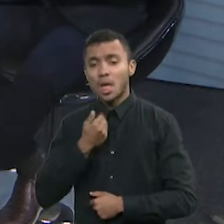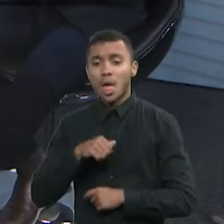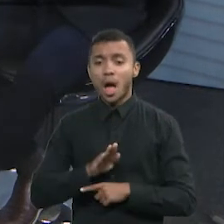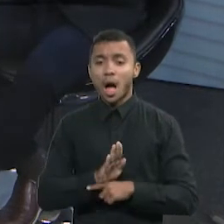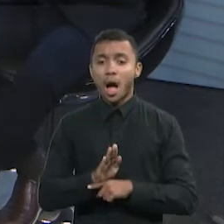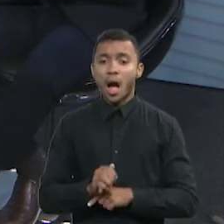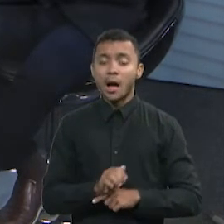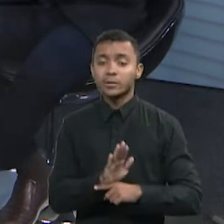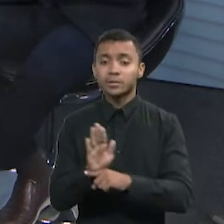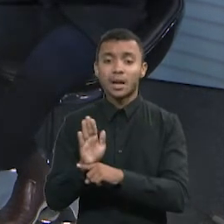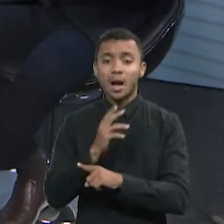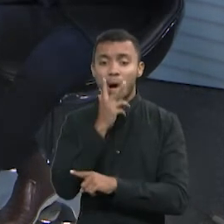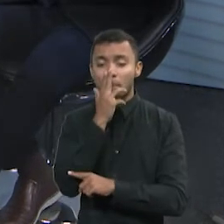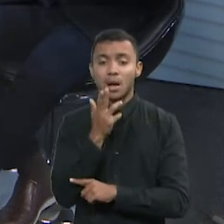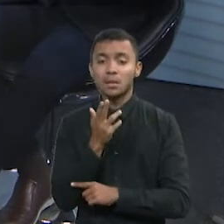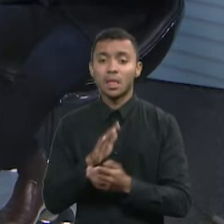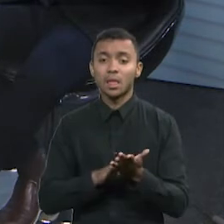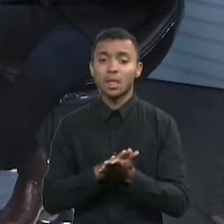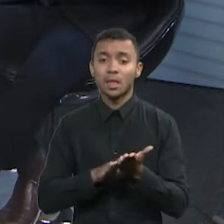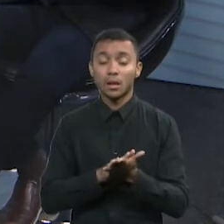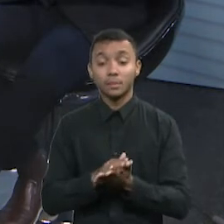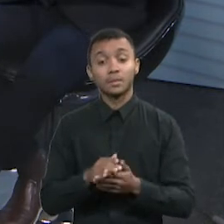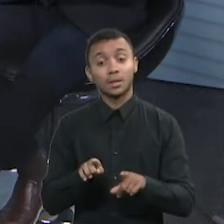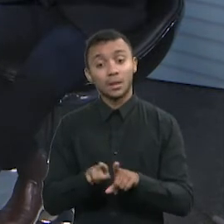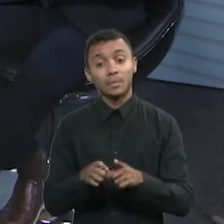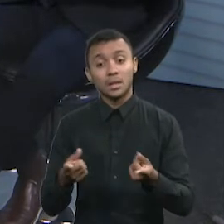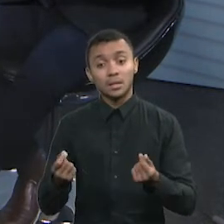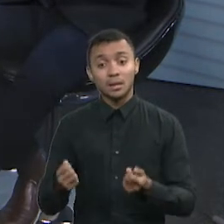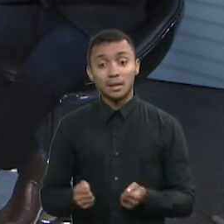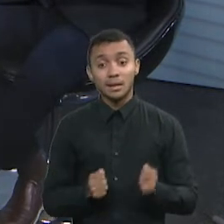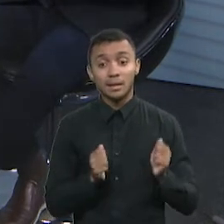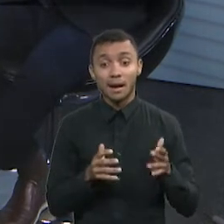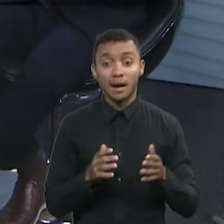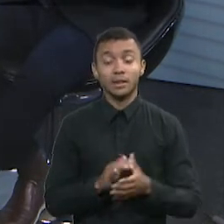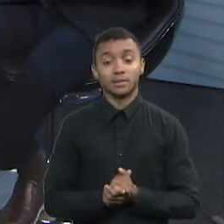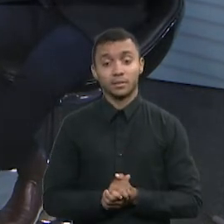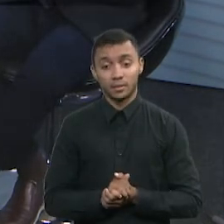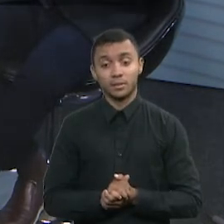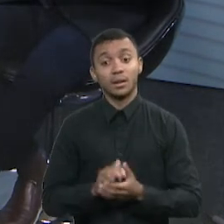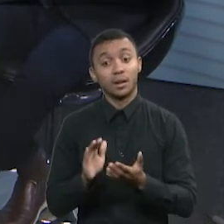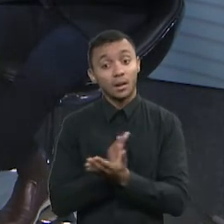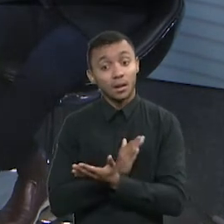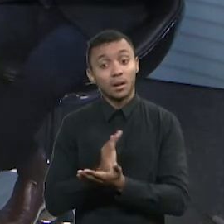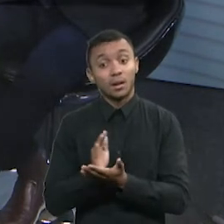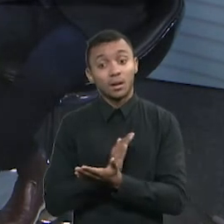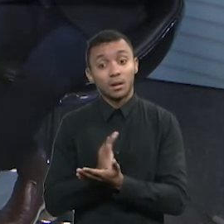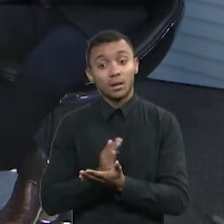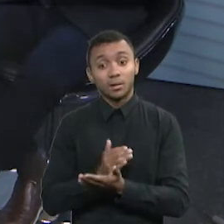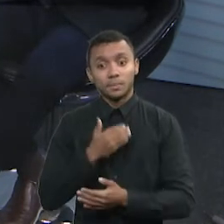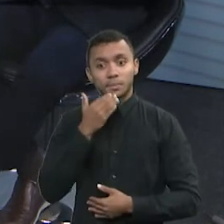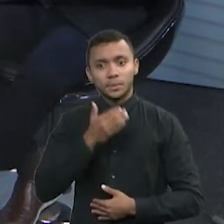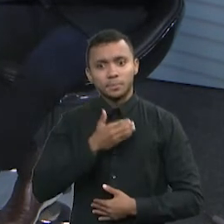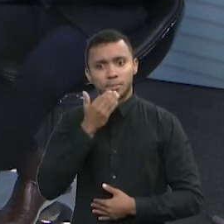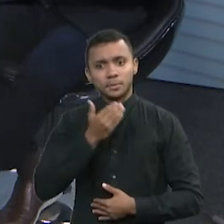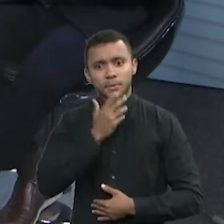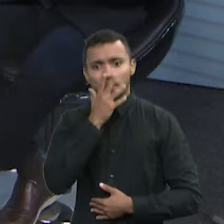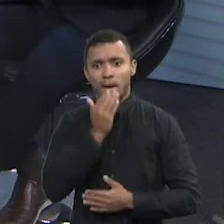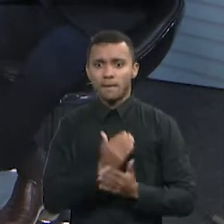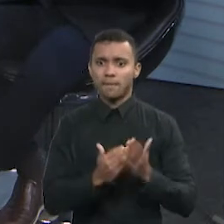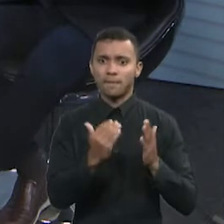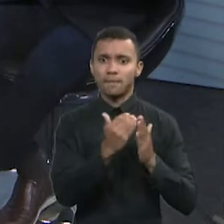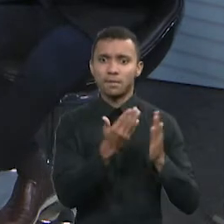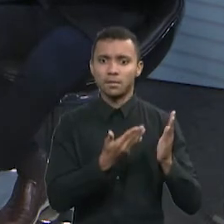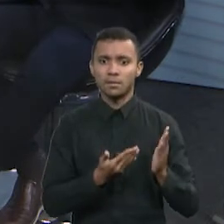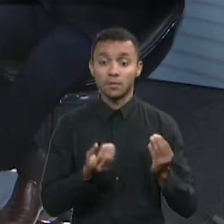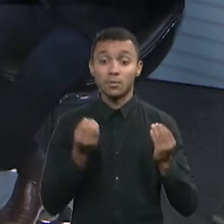mais do que isso, você gasta mal o dinheiro, quando não abusa de gastos absolutamente desnecessários. E tira